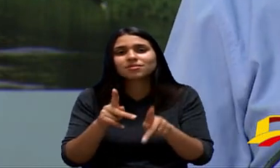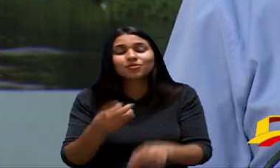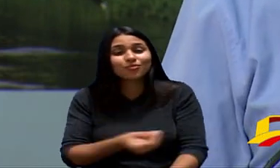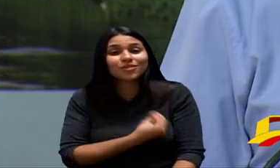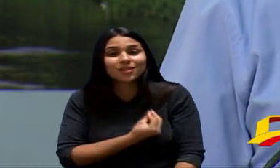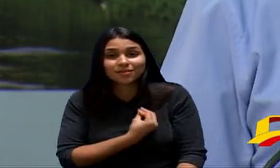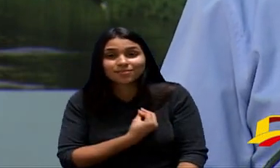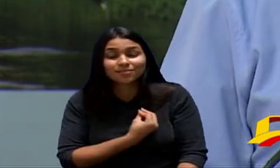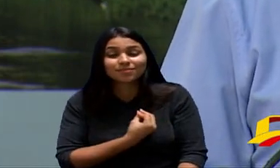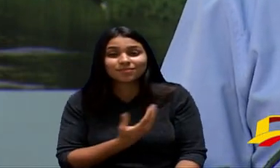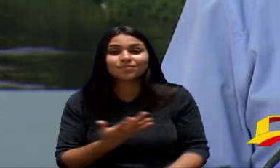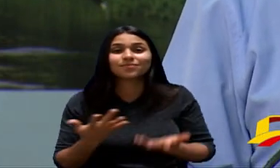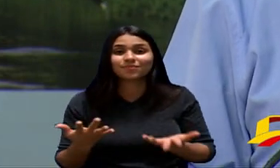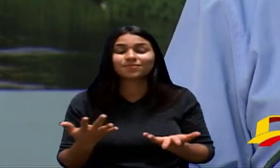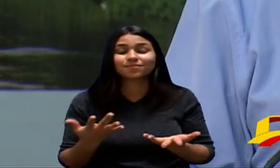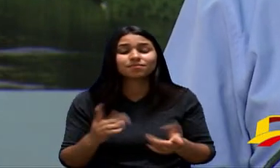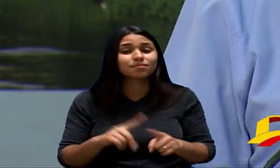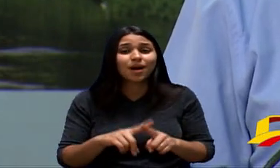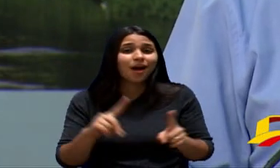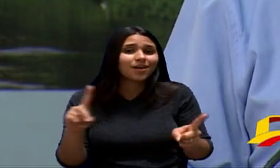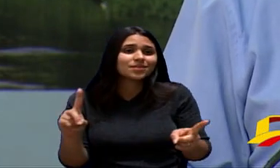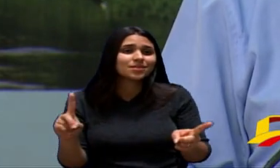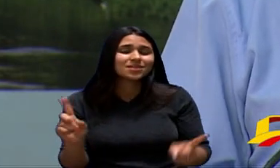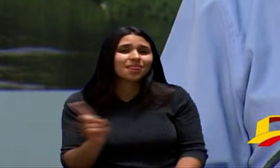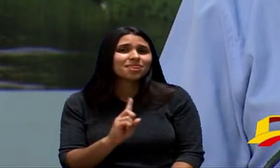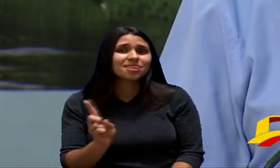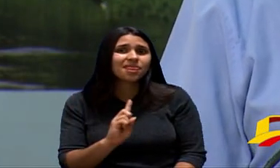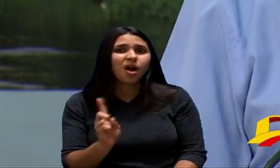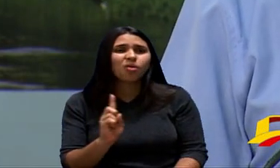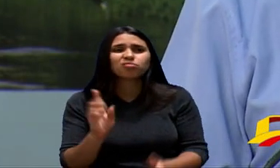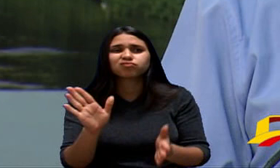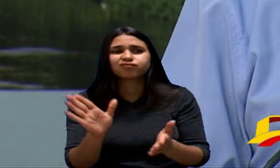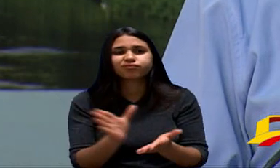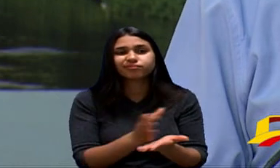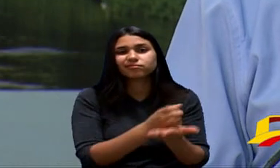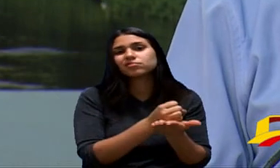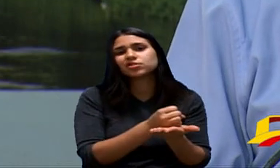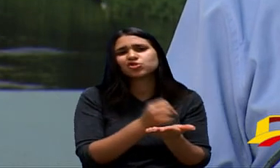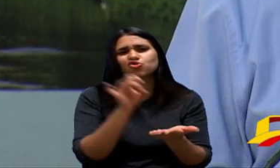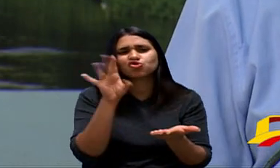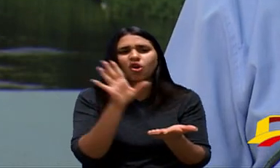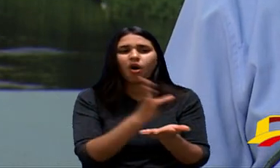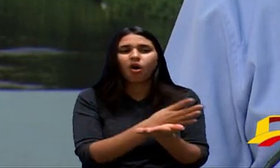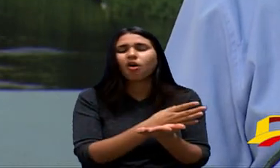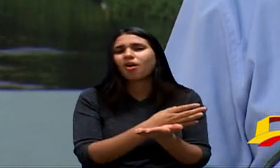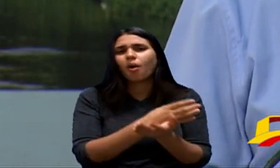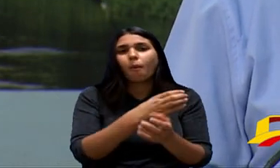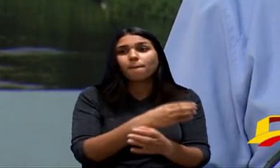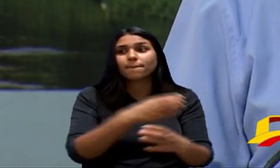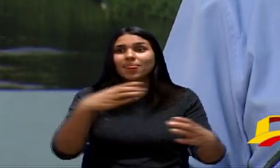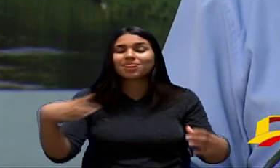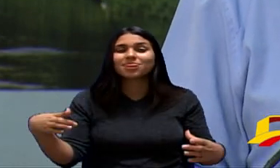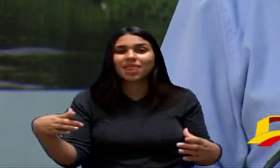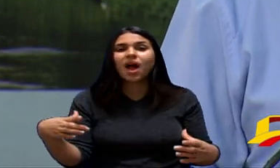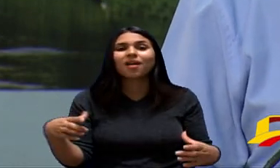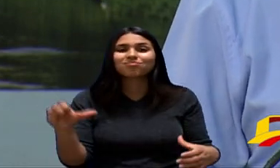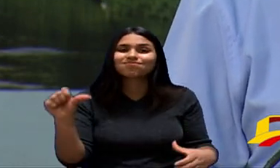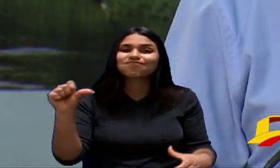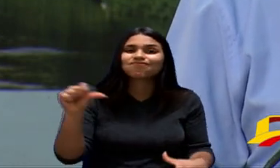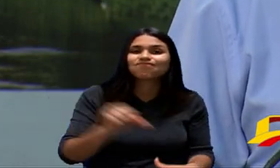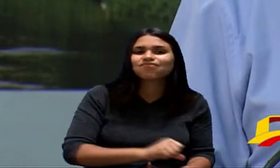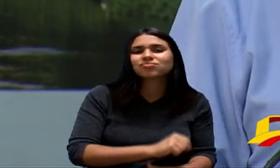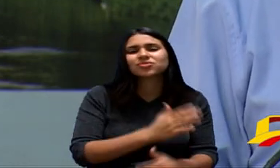De Uma Mandeira Geral Ela Não Pode Vim Para Ser Exclusiva Aumentar A Crise No País Aumentar O